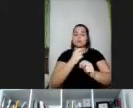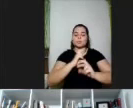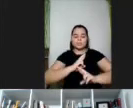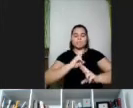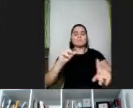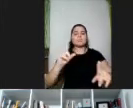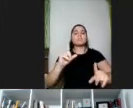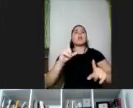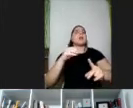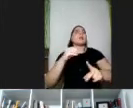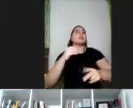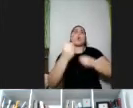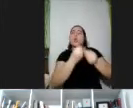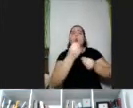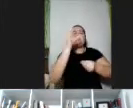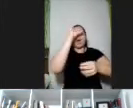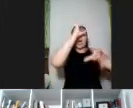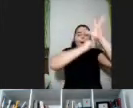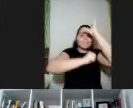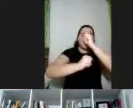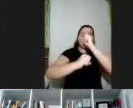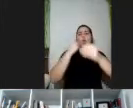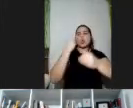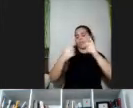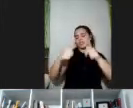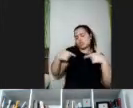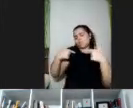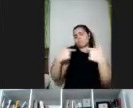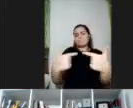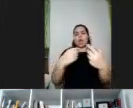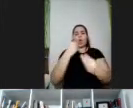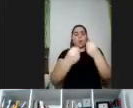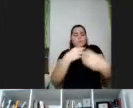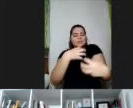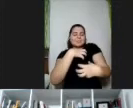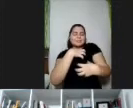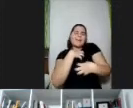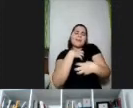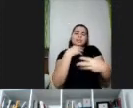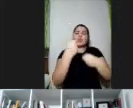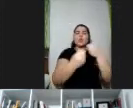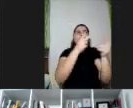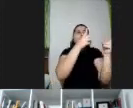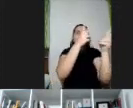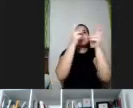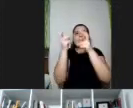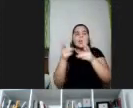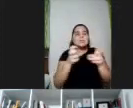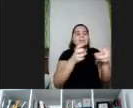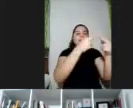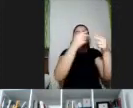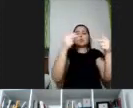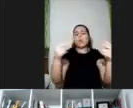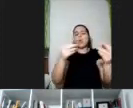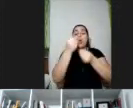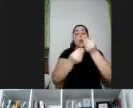aprende, à forma como a gente se expressa, como a gente sente, como a gente percebe o mundo, como a gente se